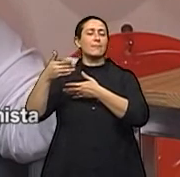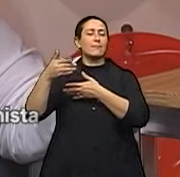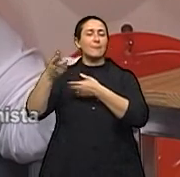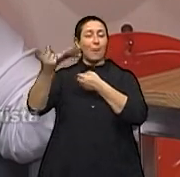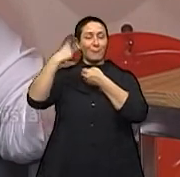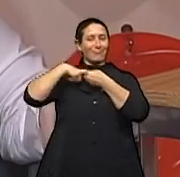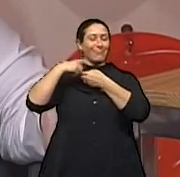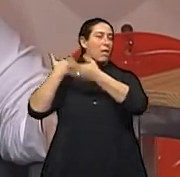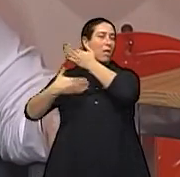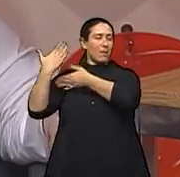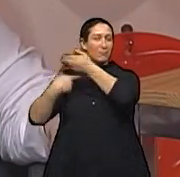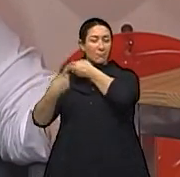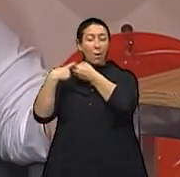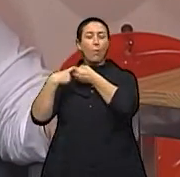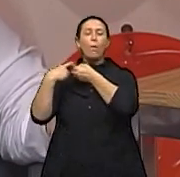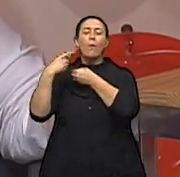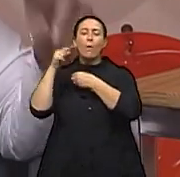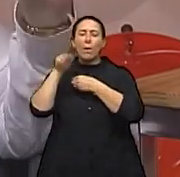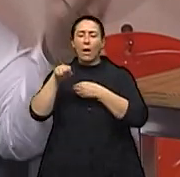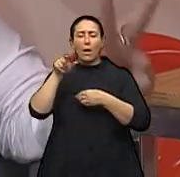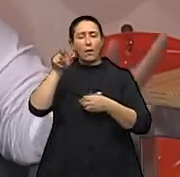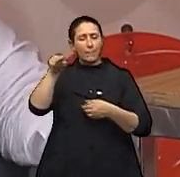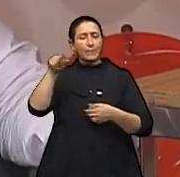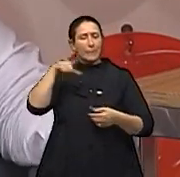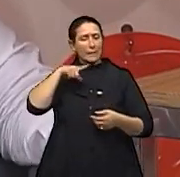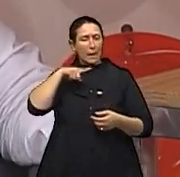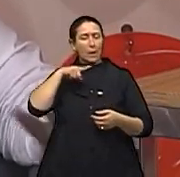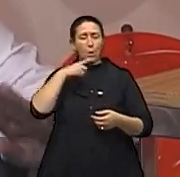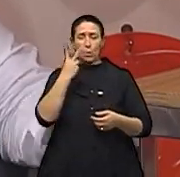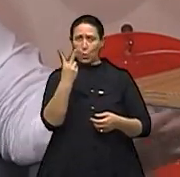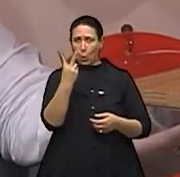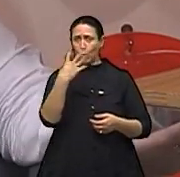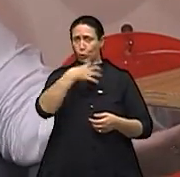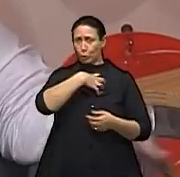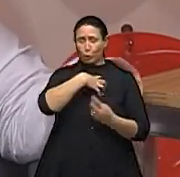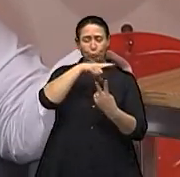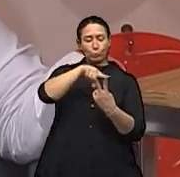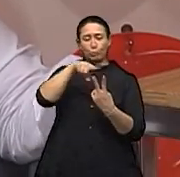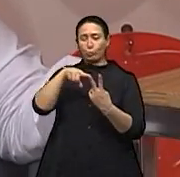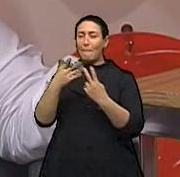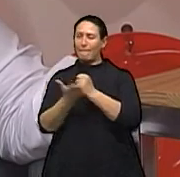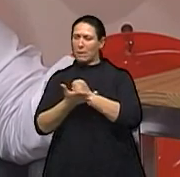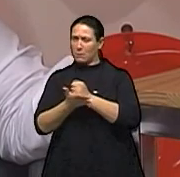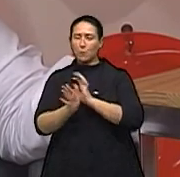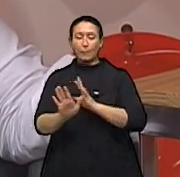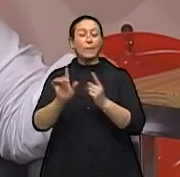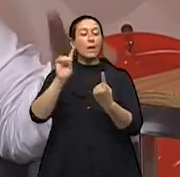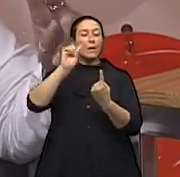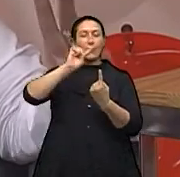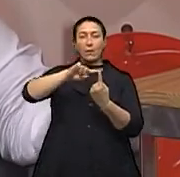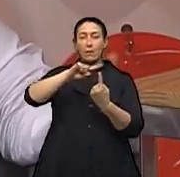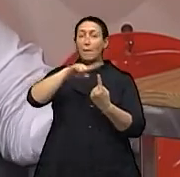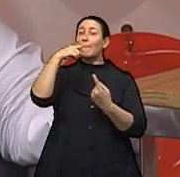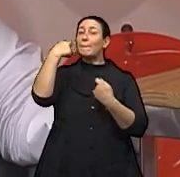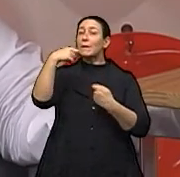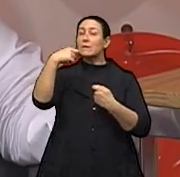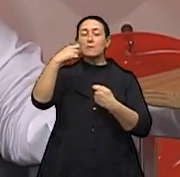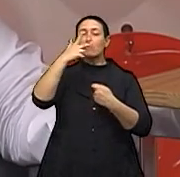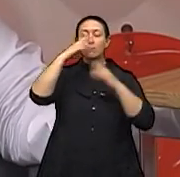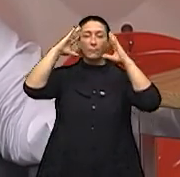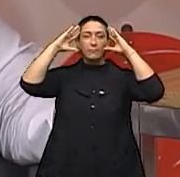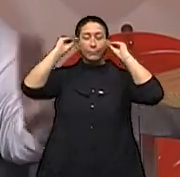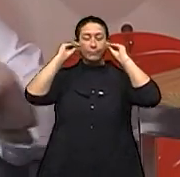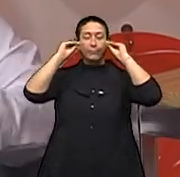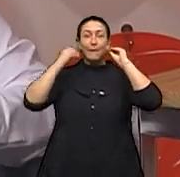ela é uma regressão terapêutica. Ah, Ela tem duas funções básicas. Primeiro, fazer um desligamento.